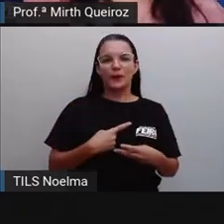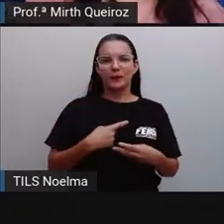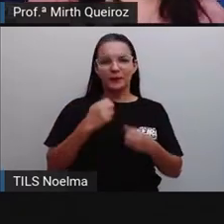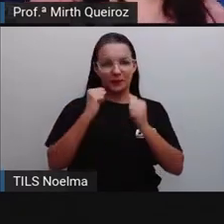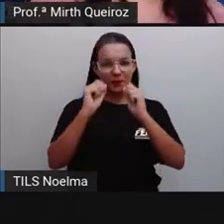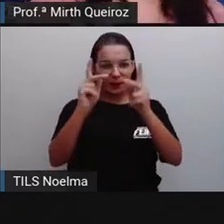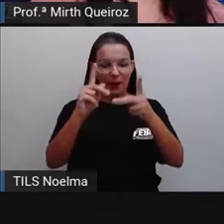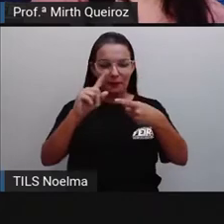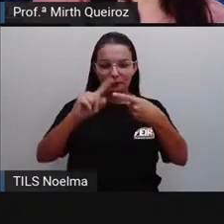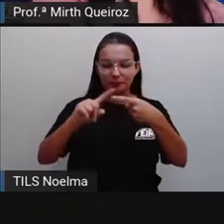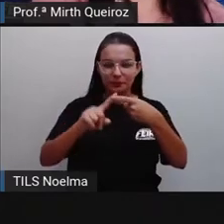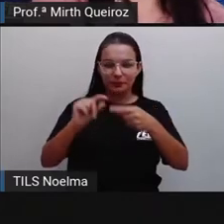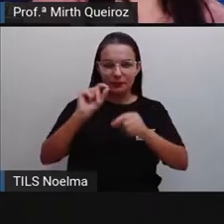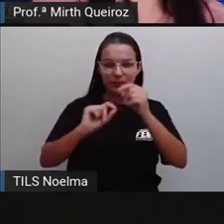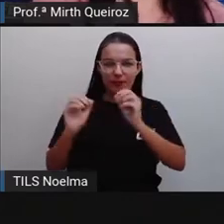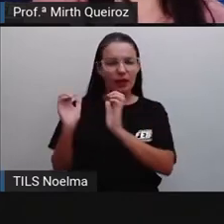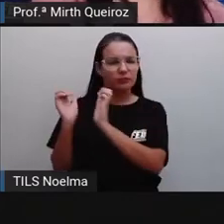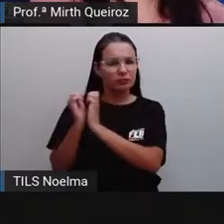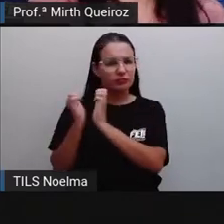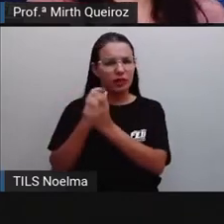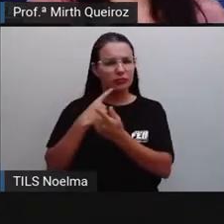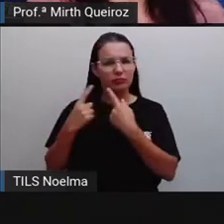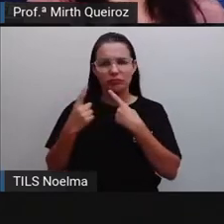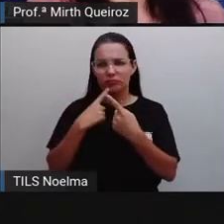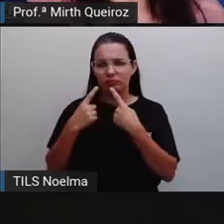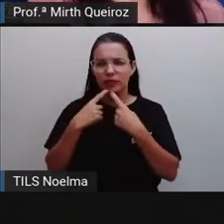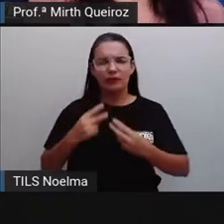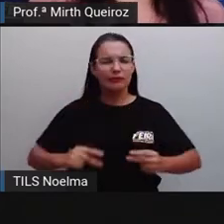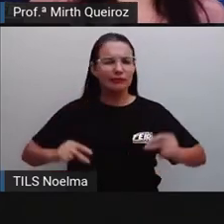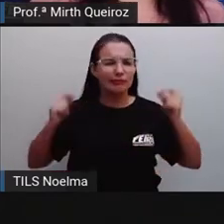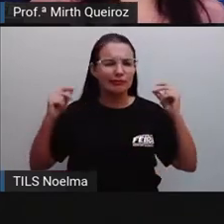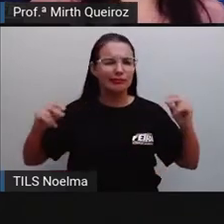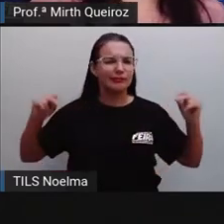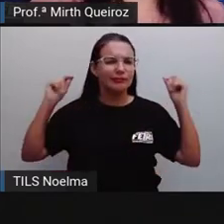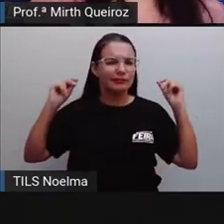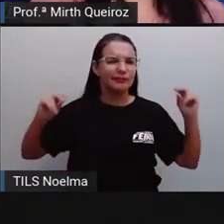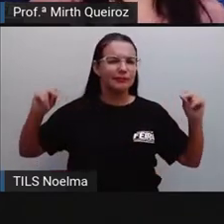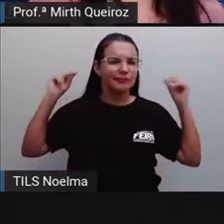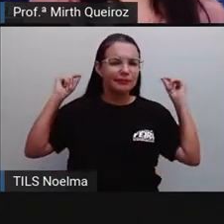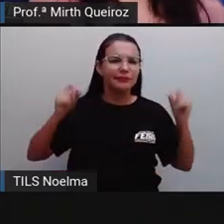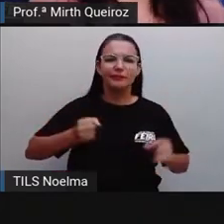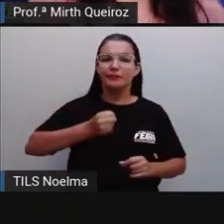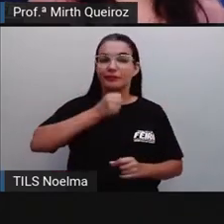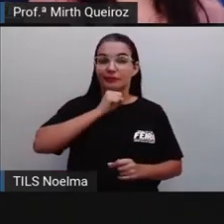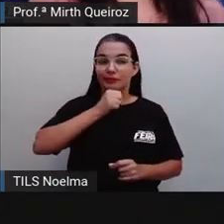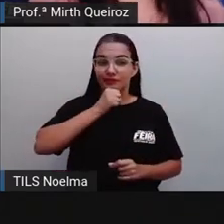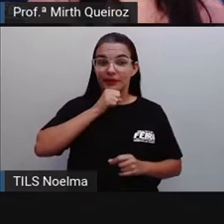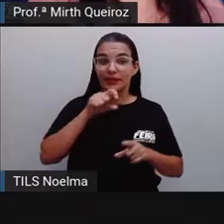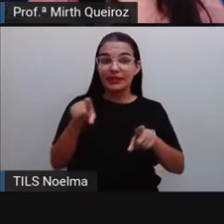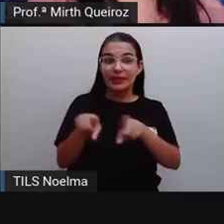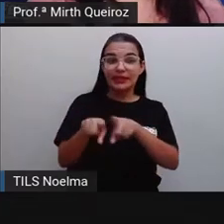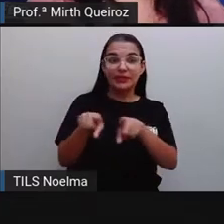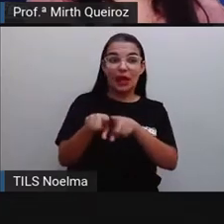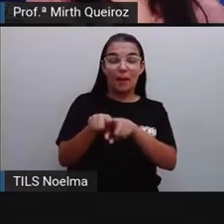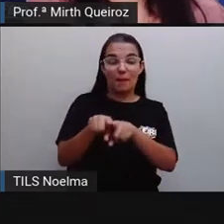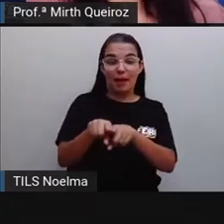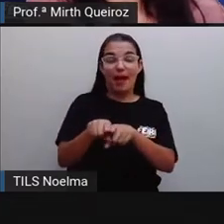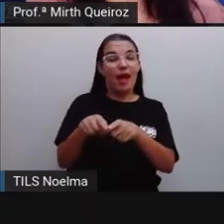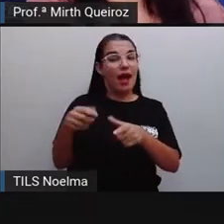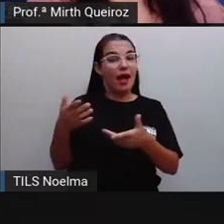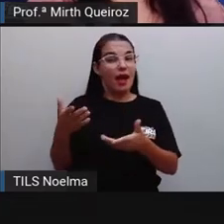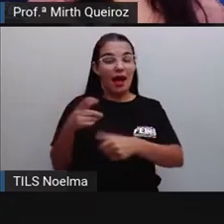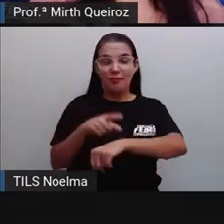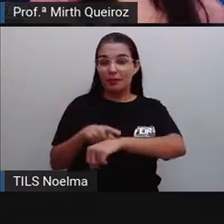É um gênero discursivo que é muito antigo e, ao mesmo tempo, ele ainda é